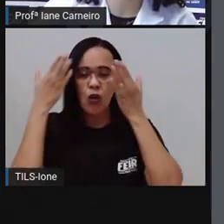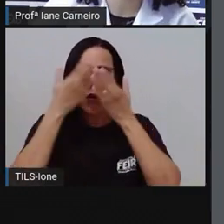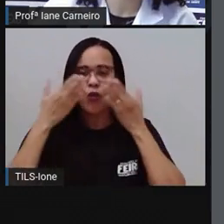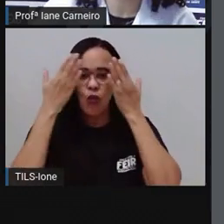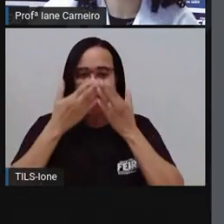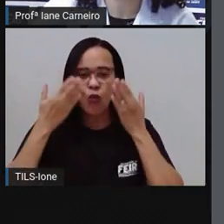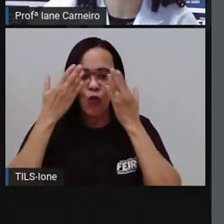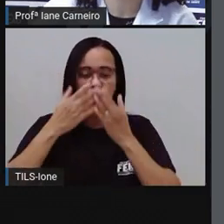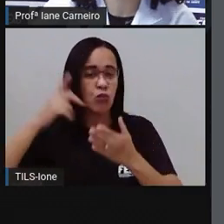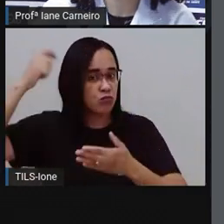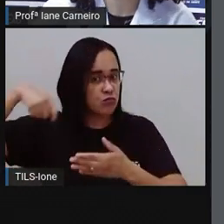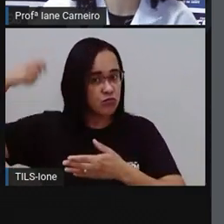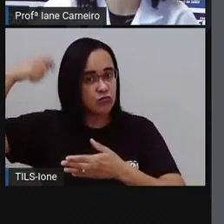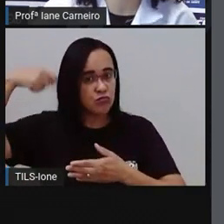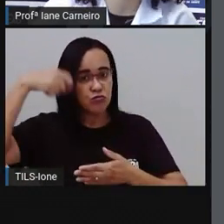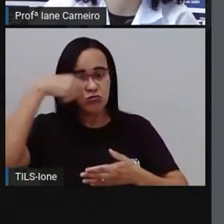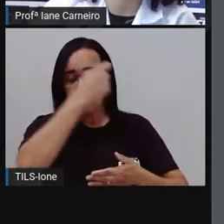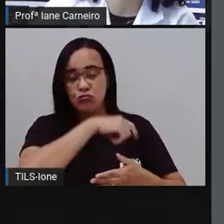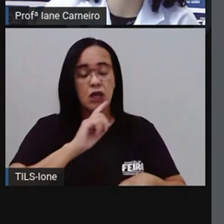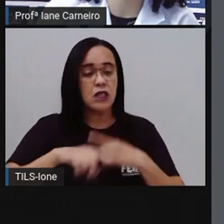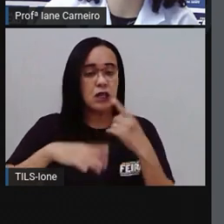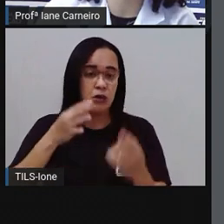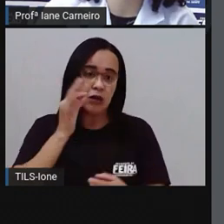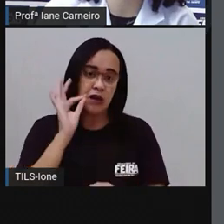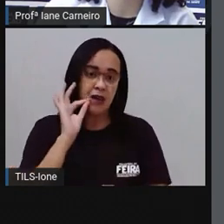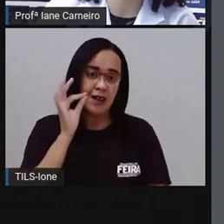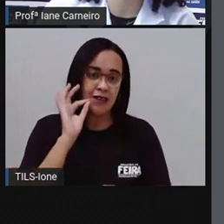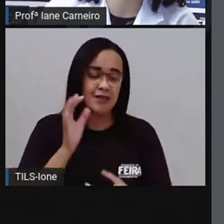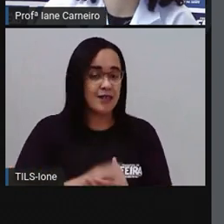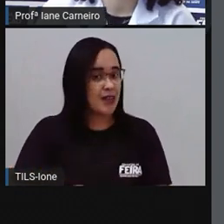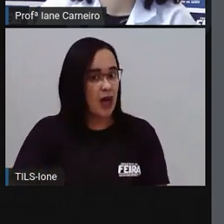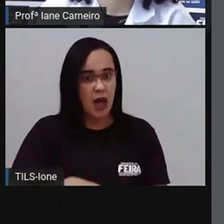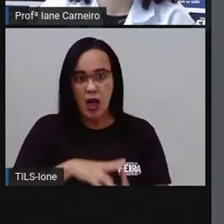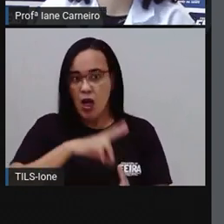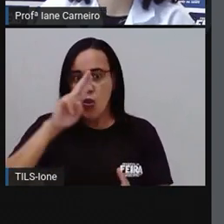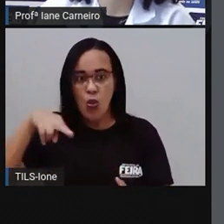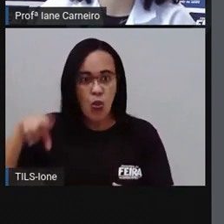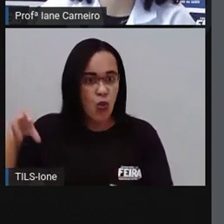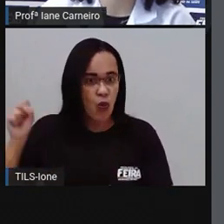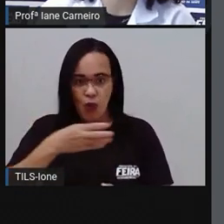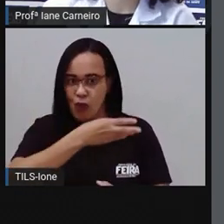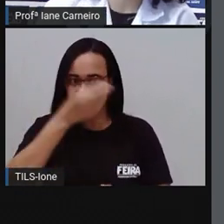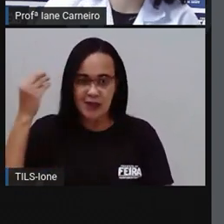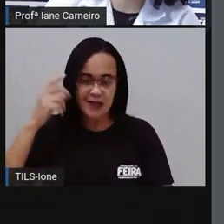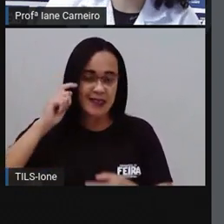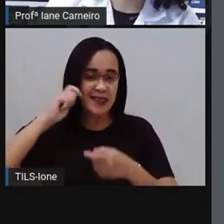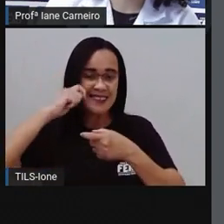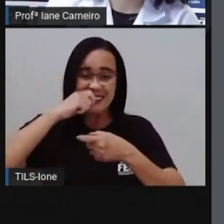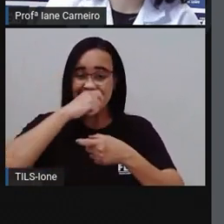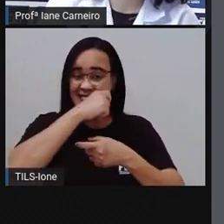manhã. E nunca, nunca é mesmo, ele esquece de escovar seus dentinhos.